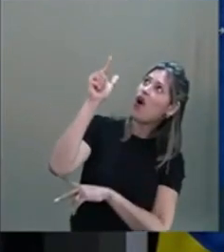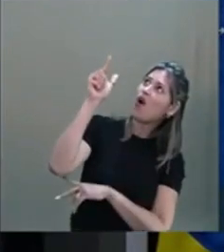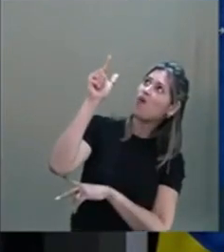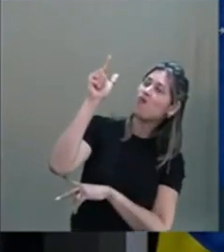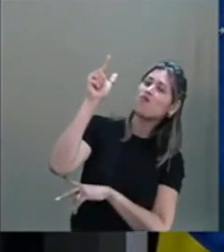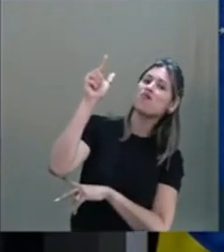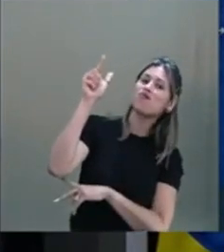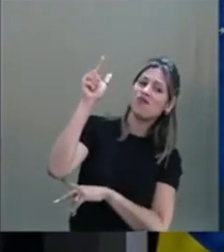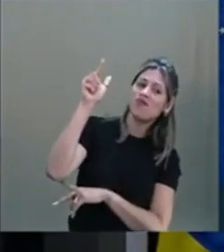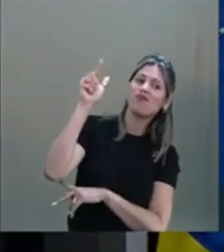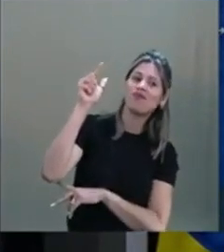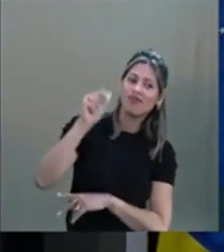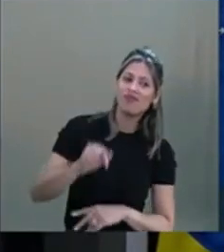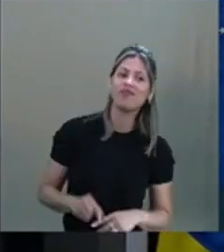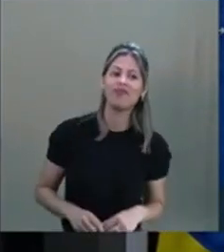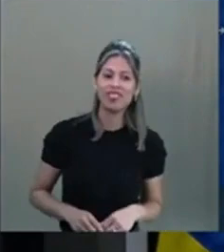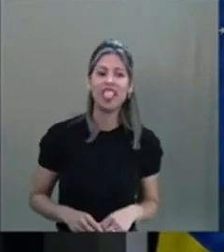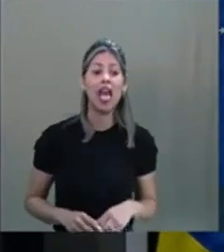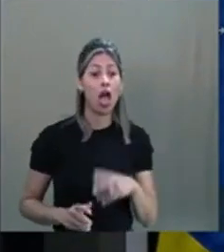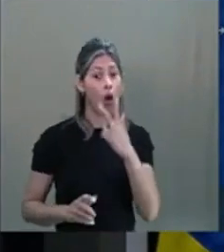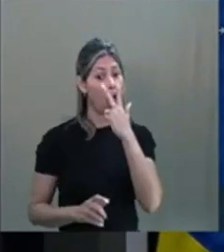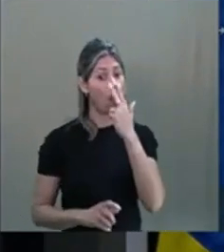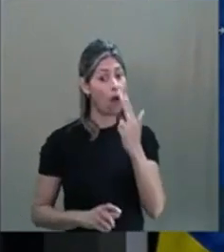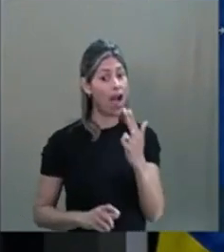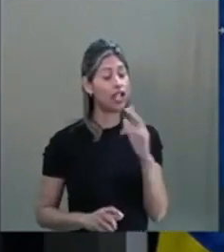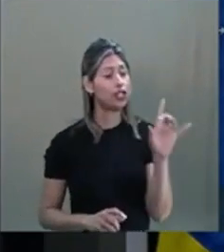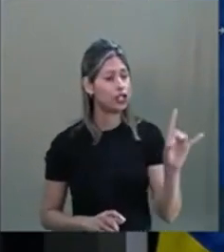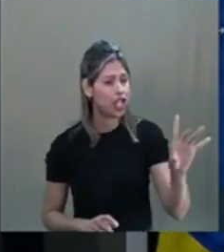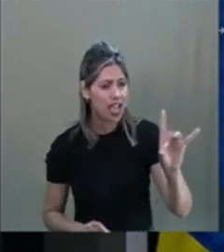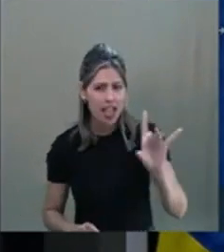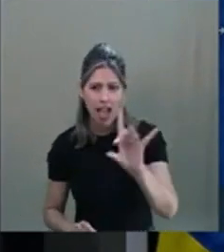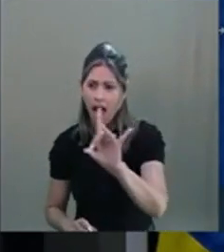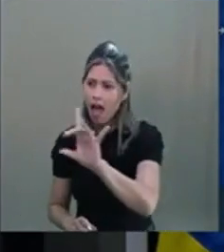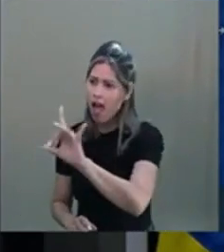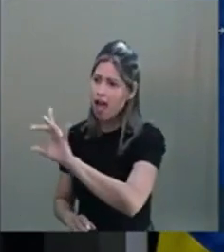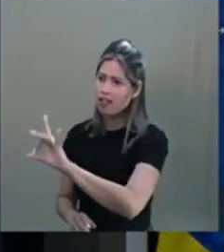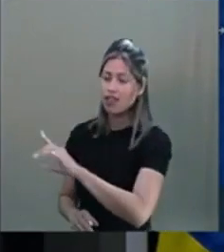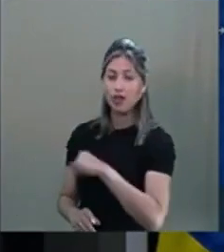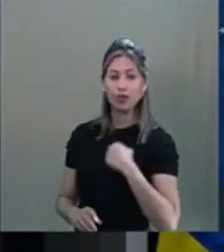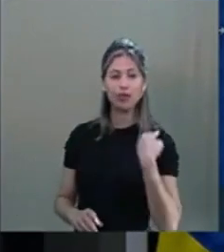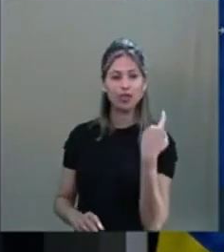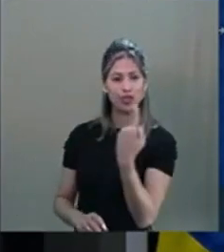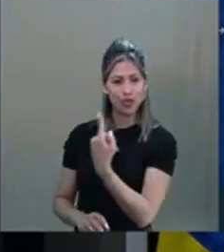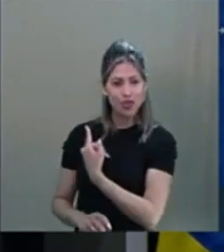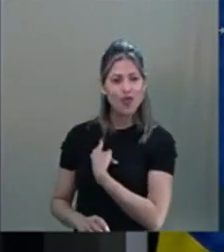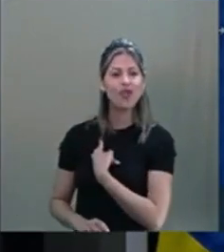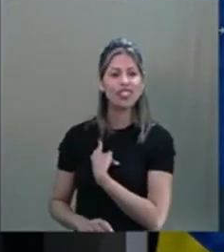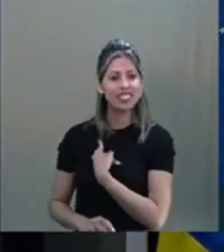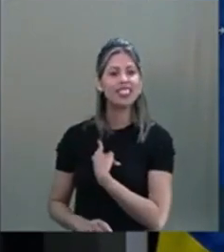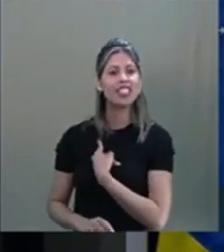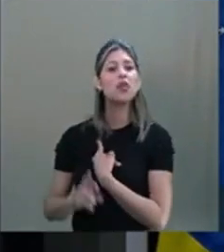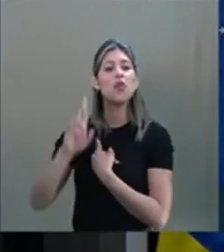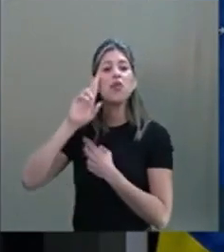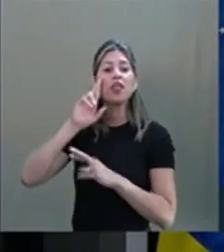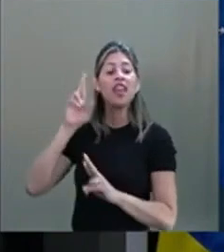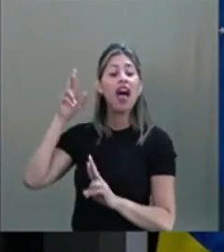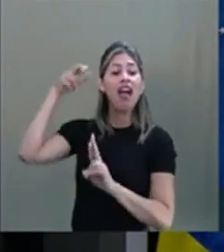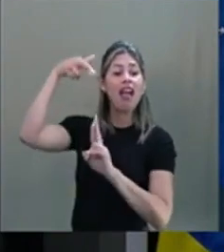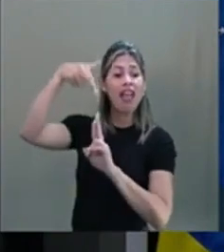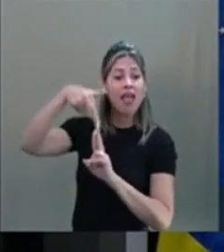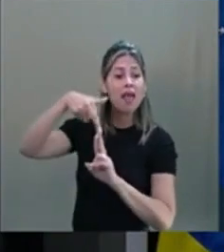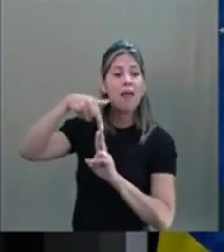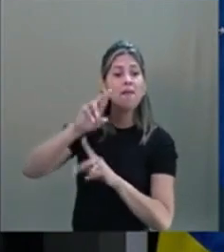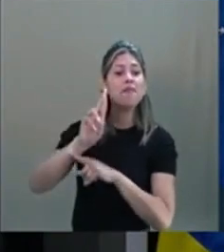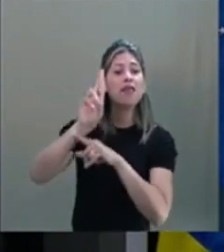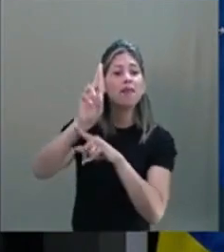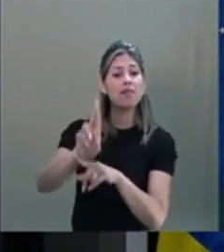Então, acho que cada um de nós está presente aqui, representando e honrando o